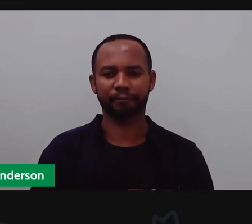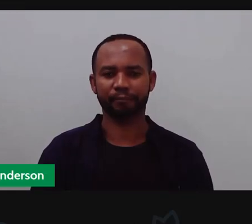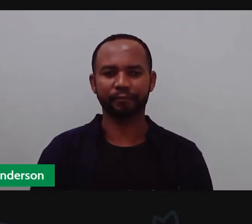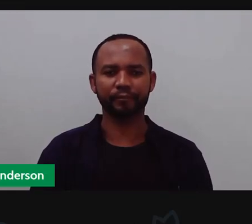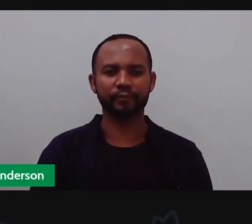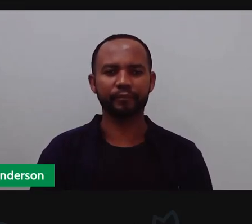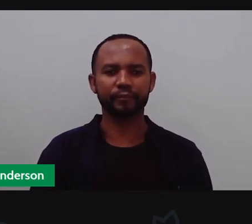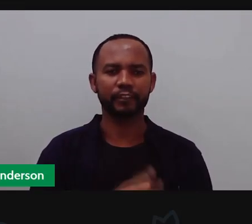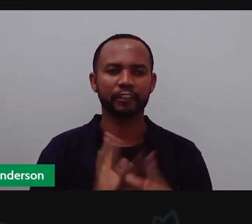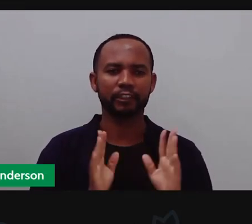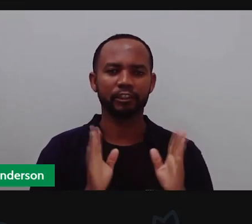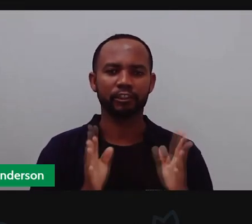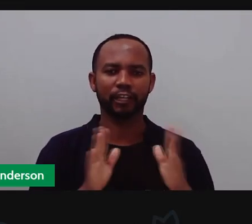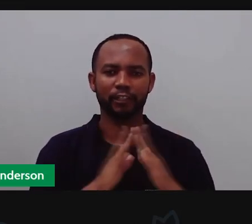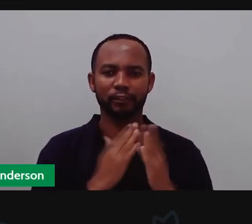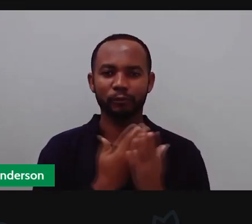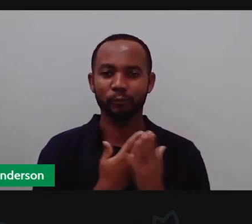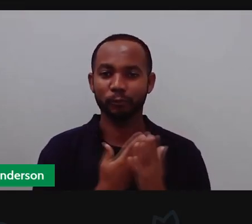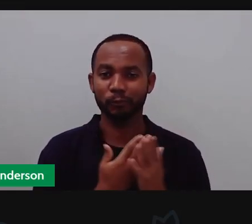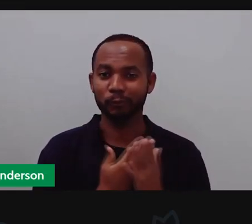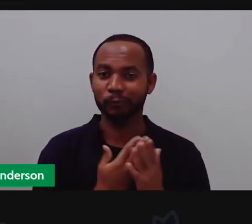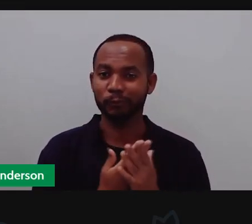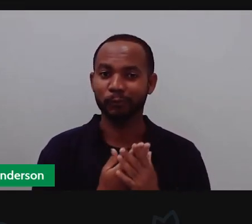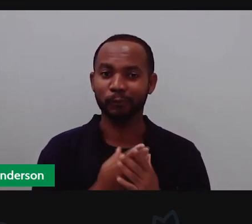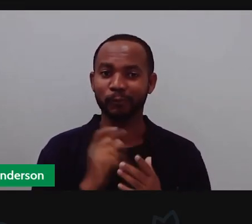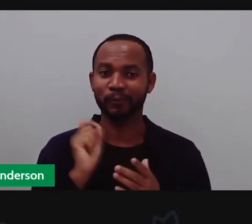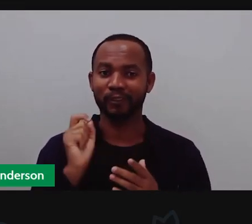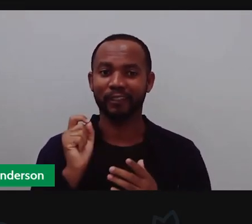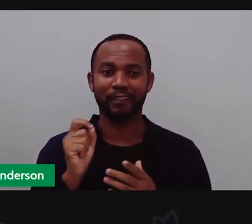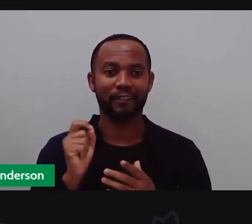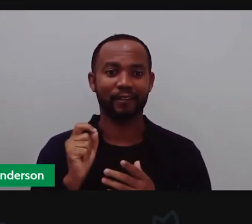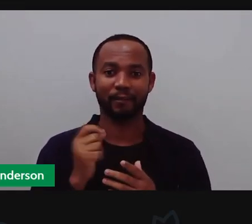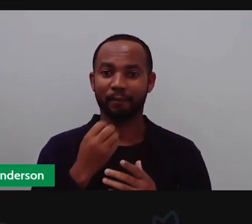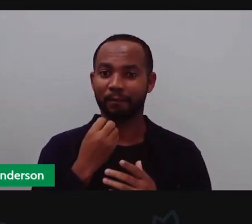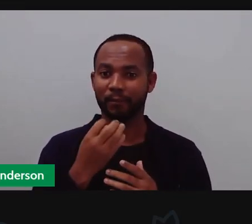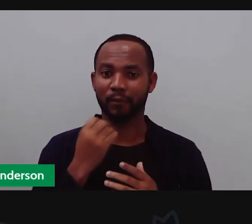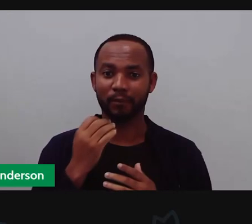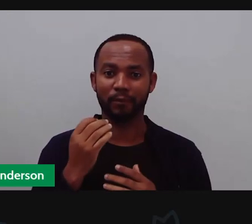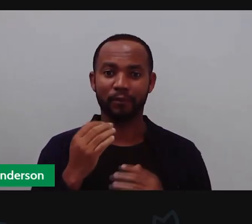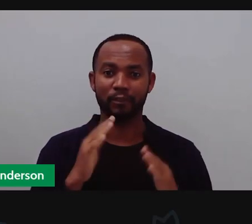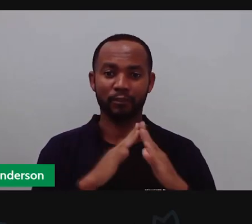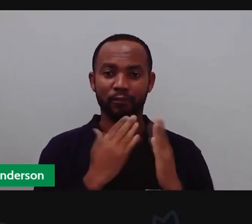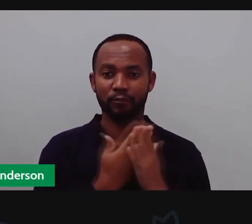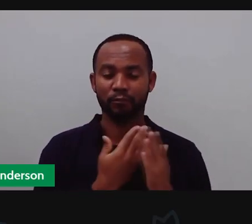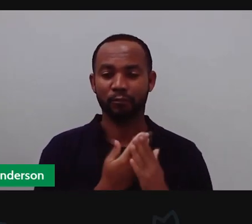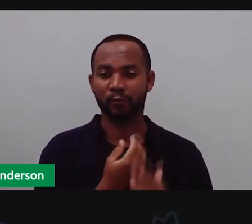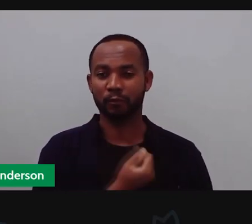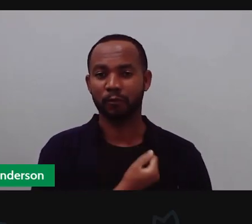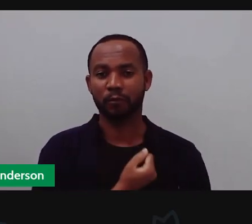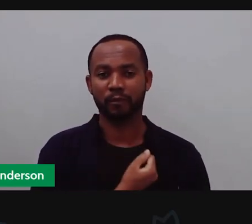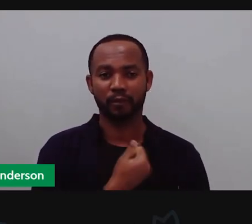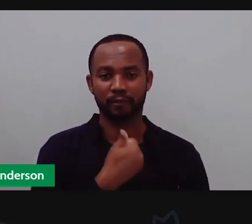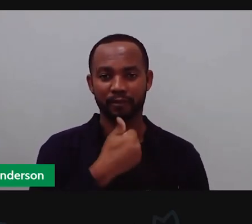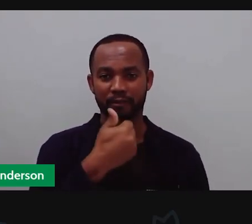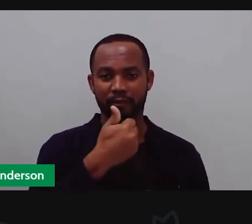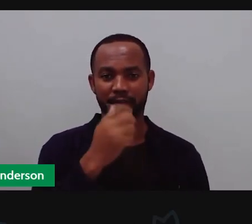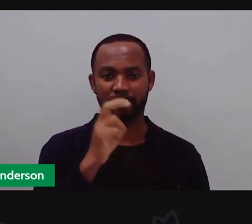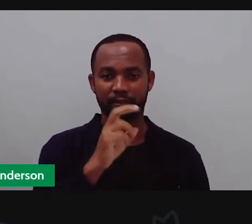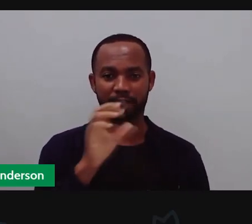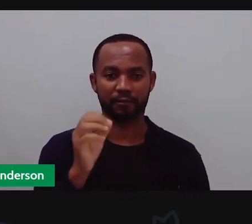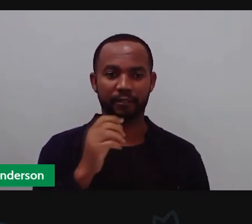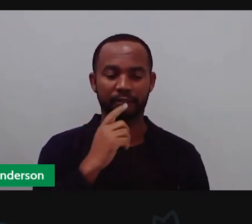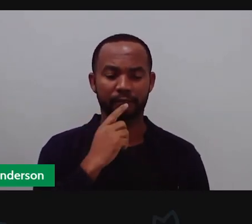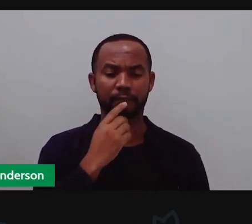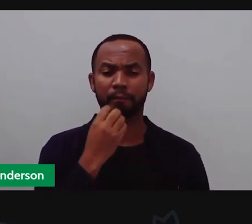passo da nossa aula, Anderson. Anderson, ela, a nossa aula de número 150 que está aí, ó, toque, toque, toque,